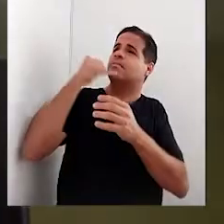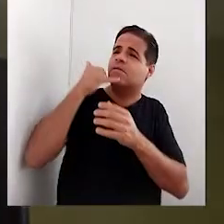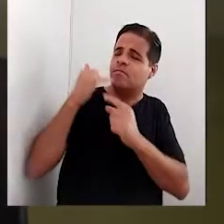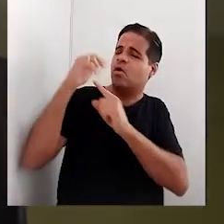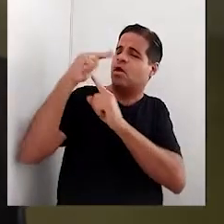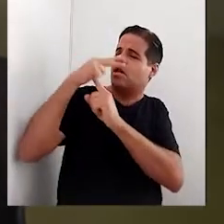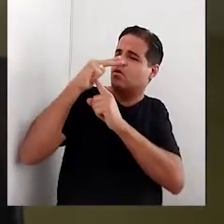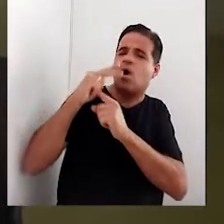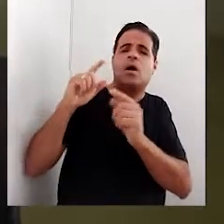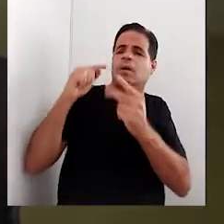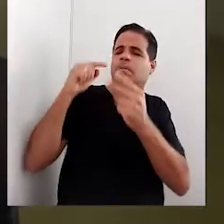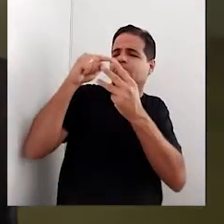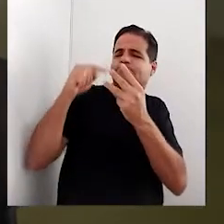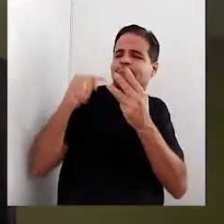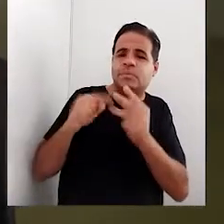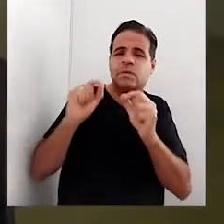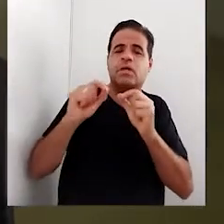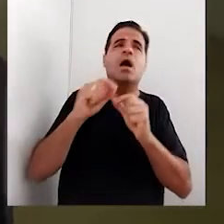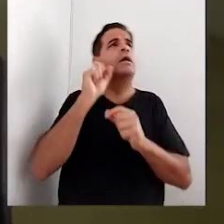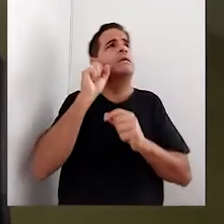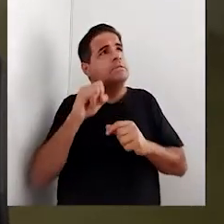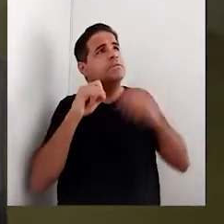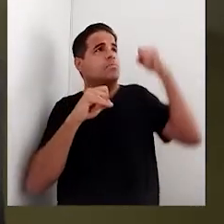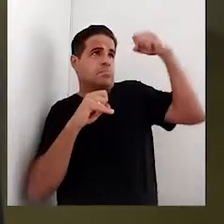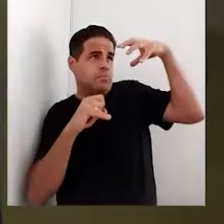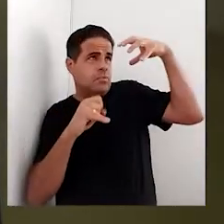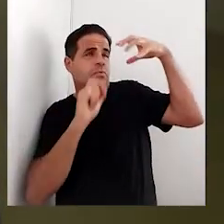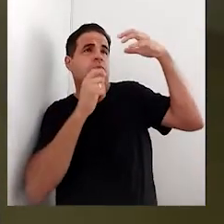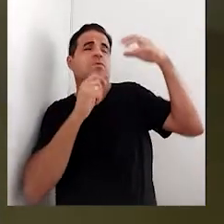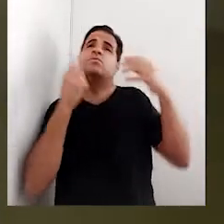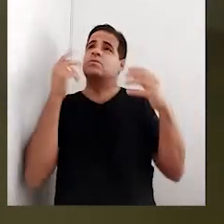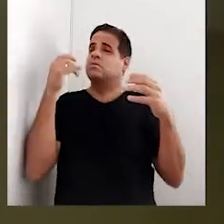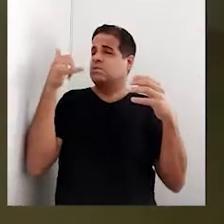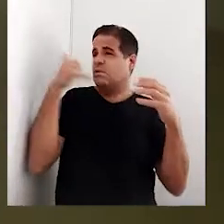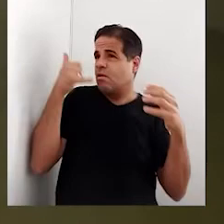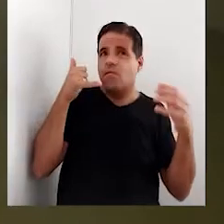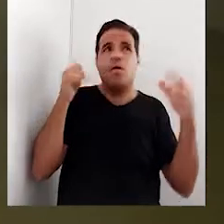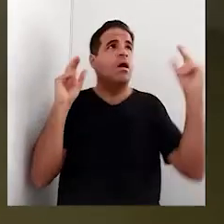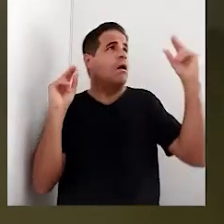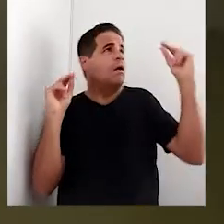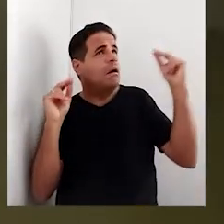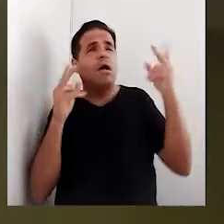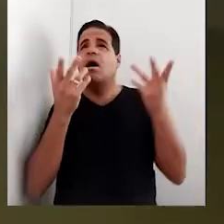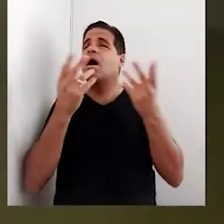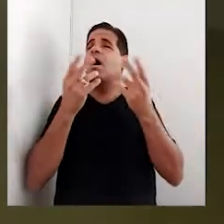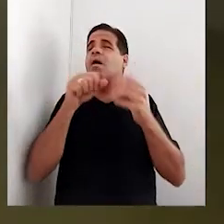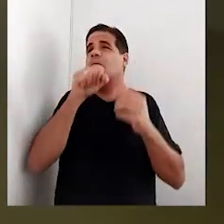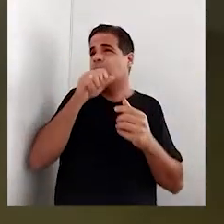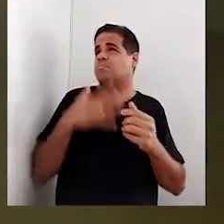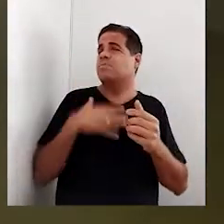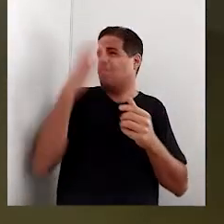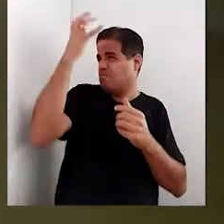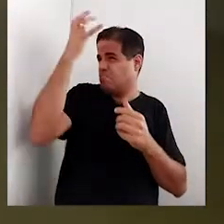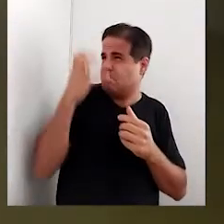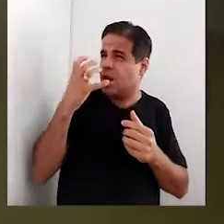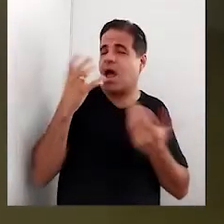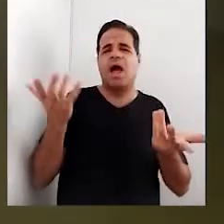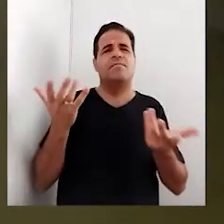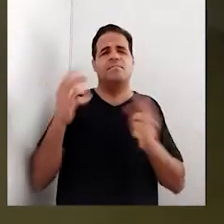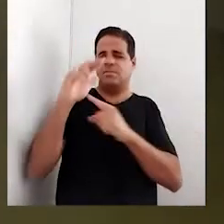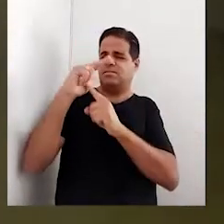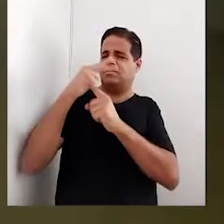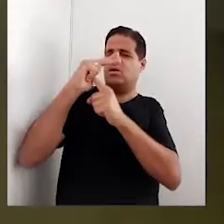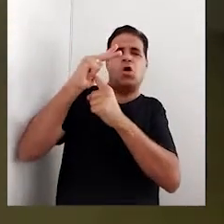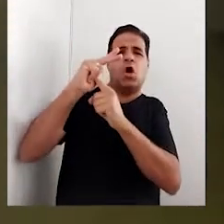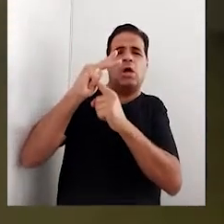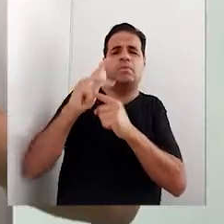Eu sei, professor. Se eu deixo a luz acesa, fico muito tempo ao telefone, minha mãe fica uma fera, mas...